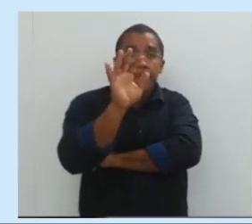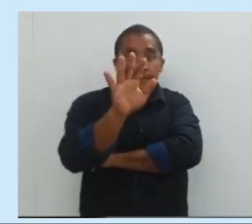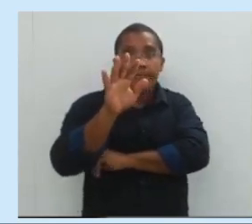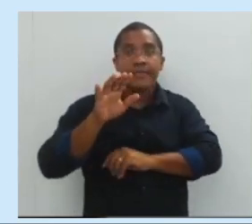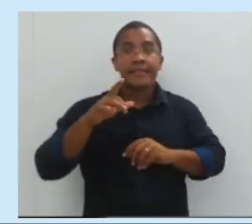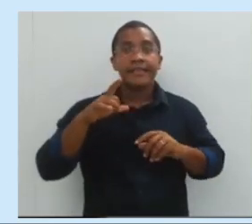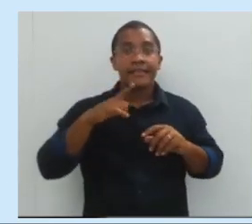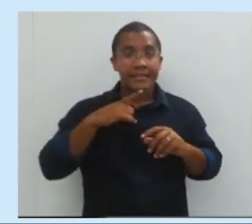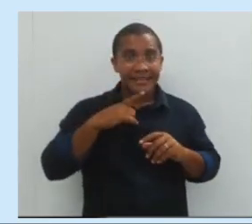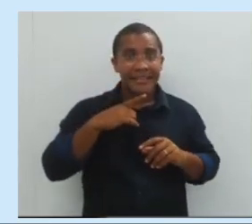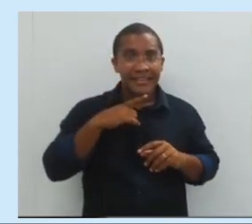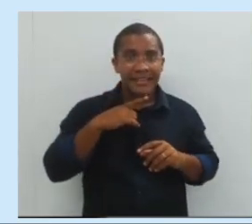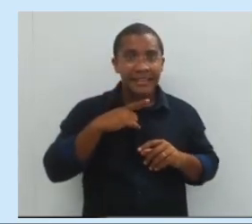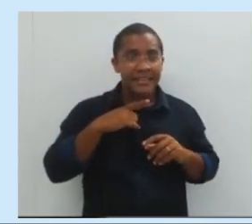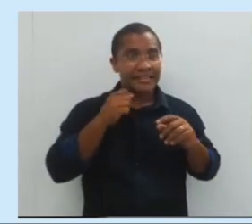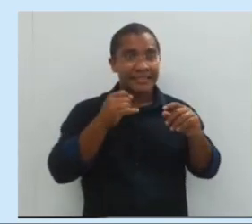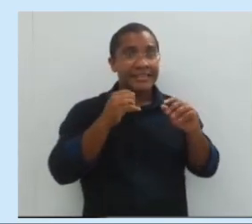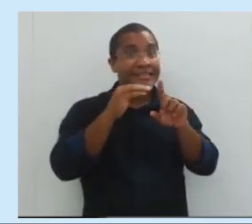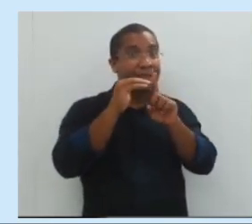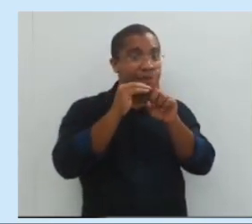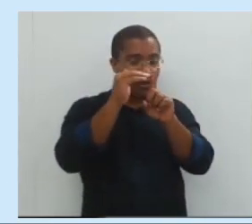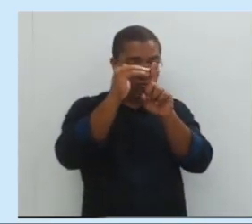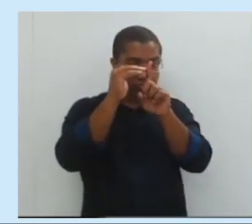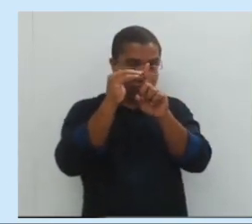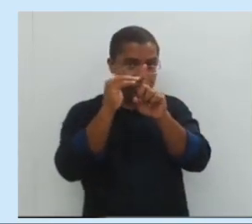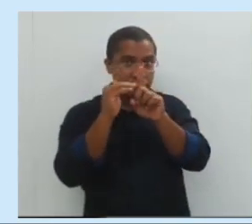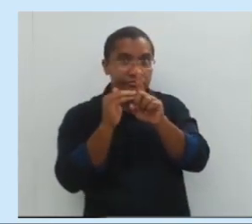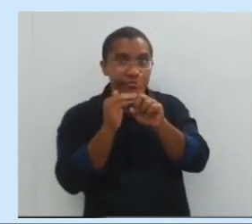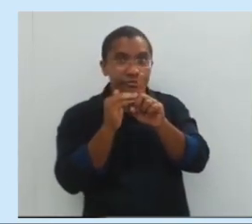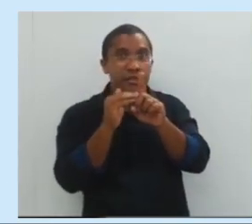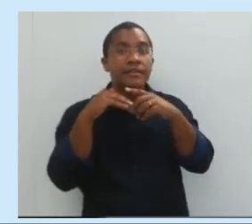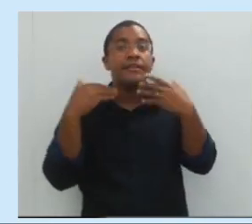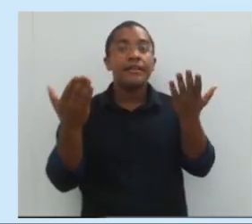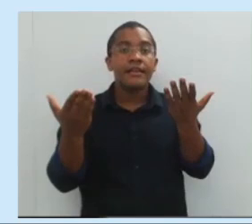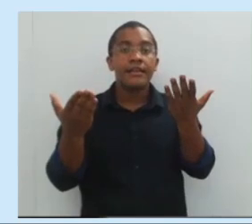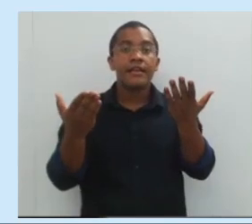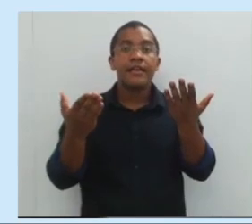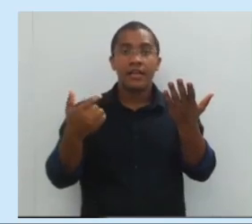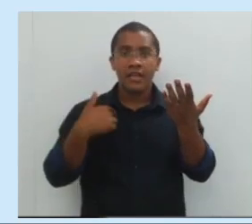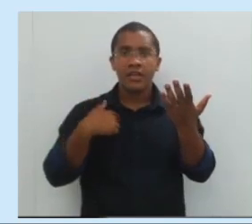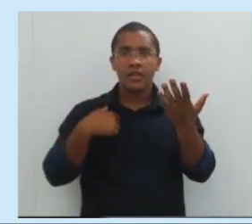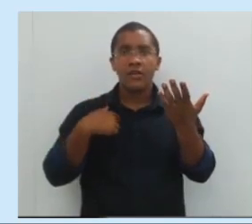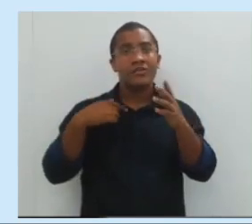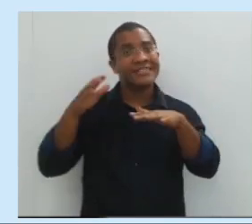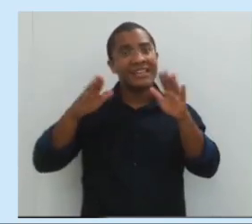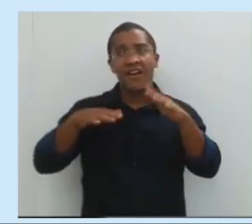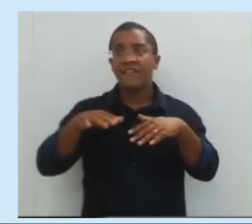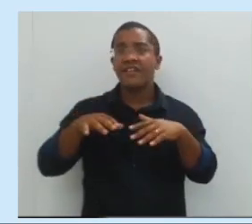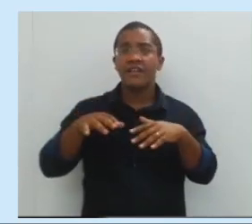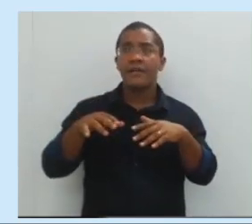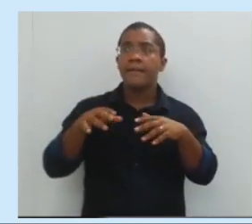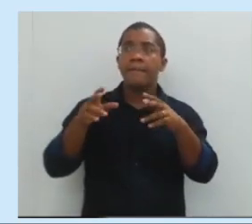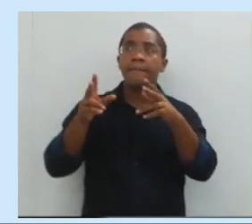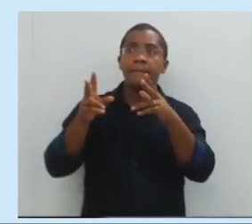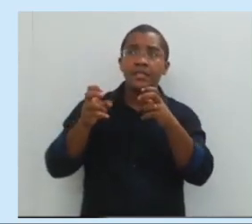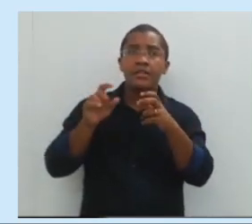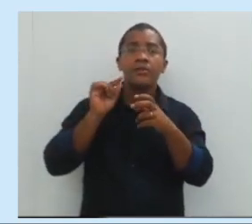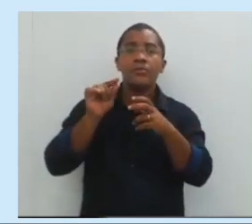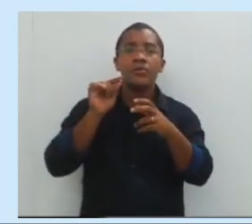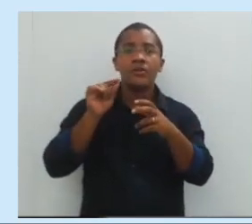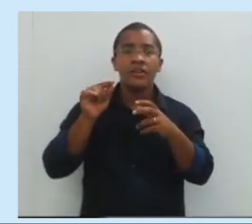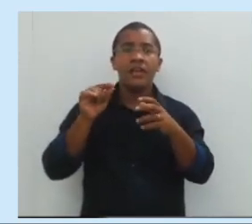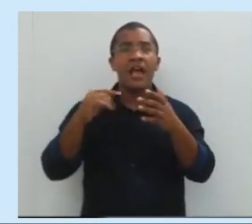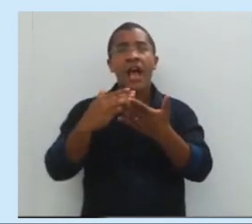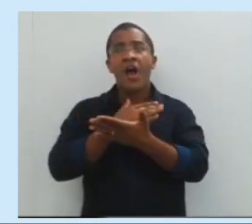que quando essa temperatura cai, significa que eu posso mexer, posso alterar